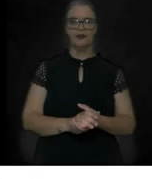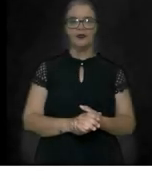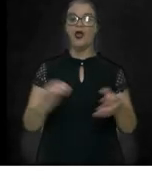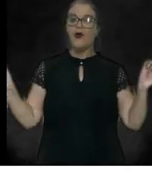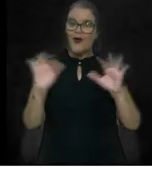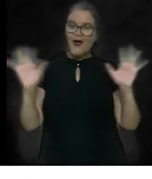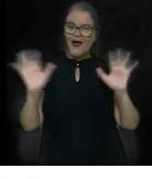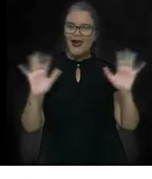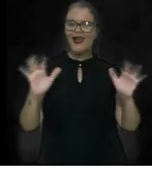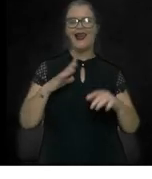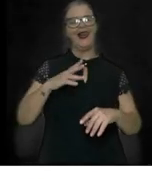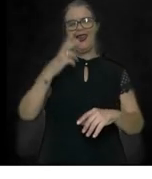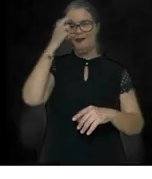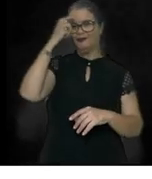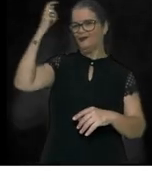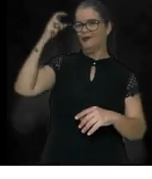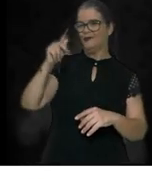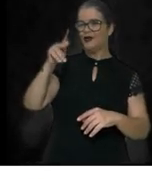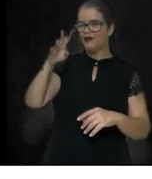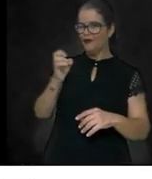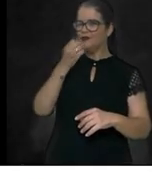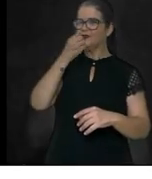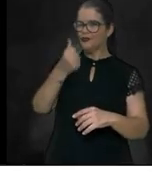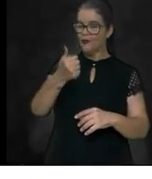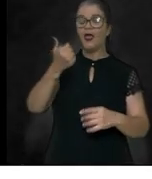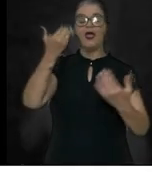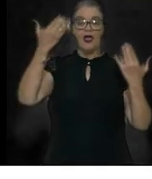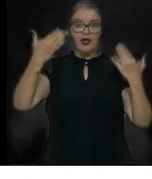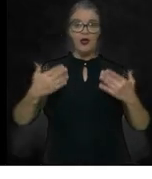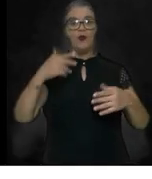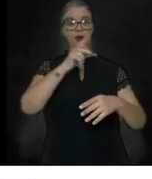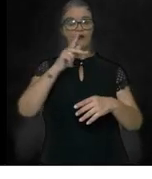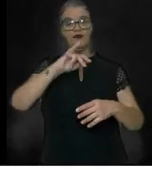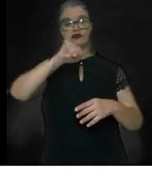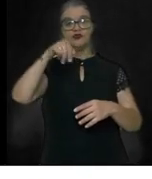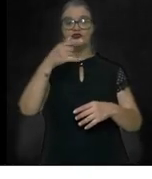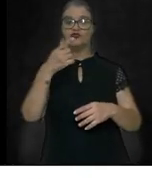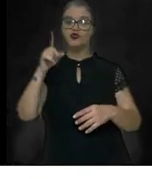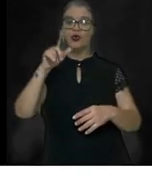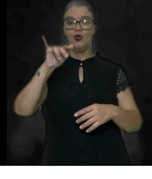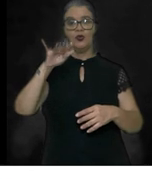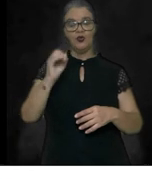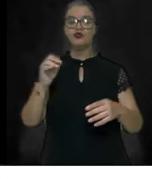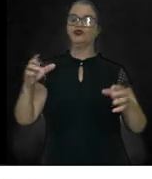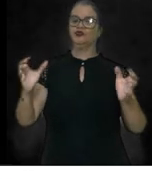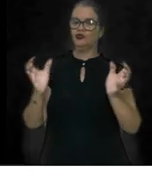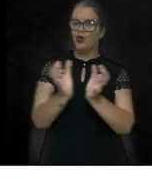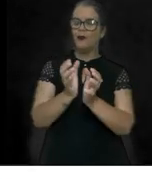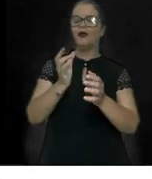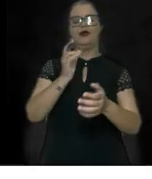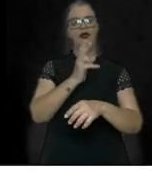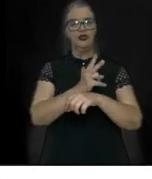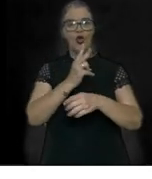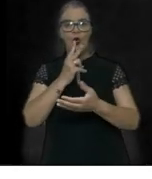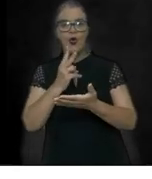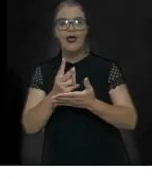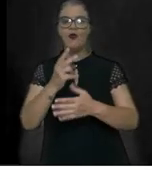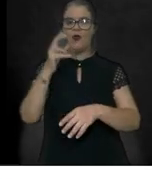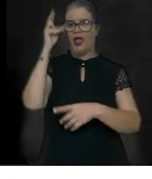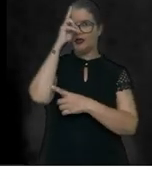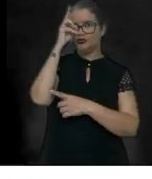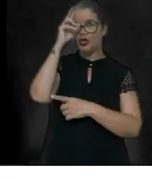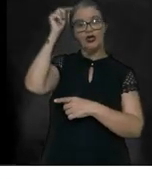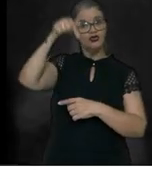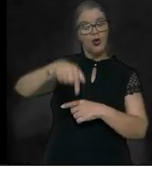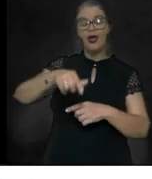Olá, Fera Prevup, tudo bem? Aqui quem fala é o professor João Lúcio, do componente curricular História, e estou